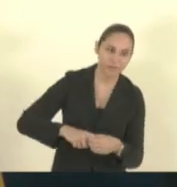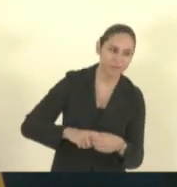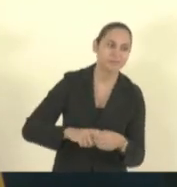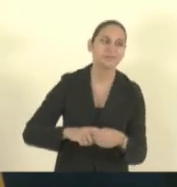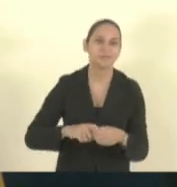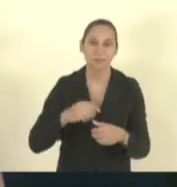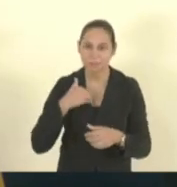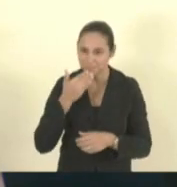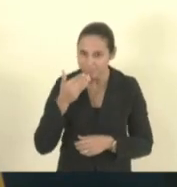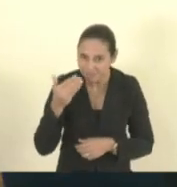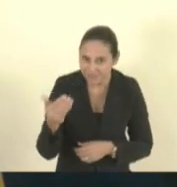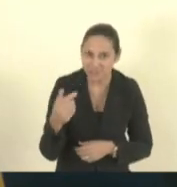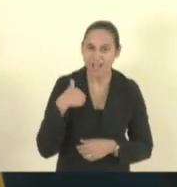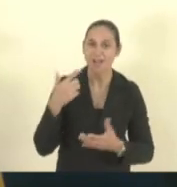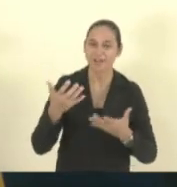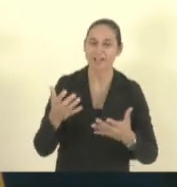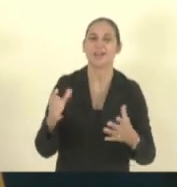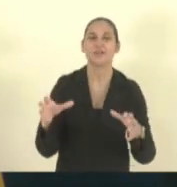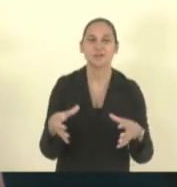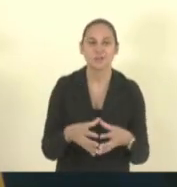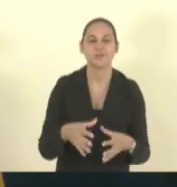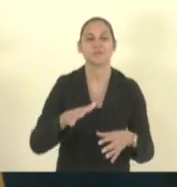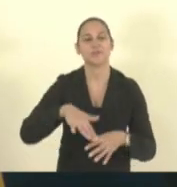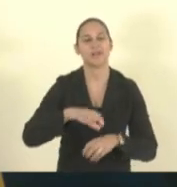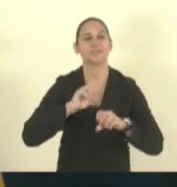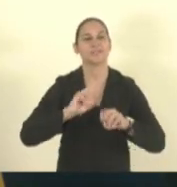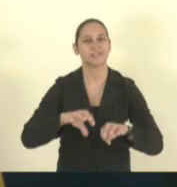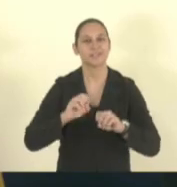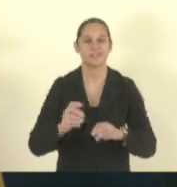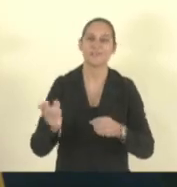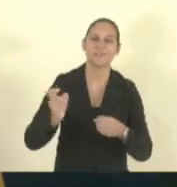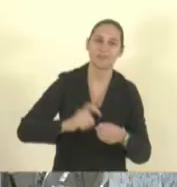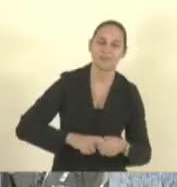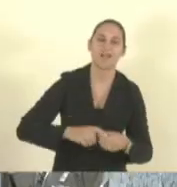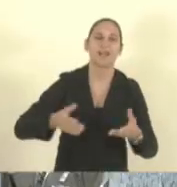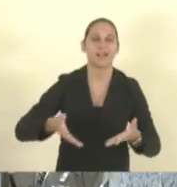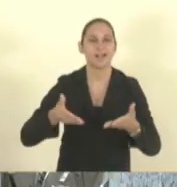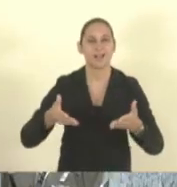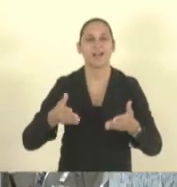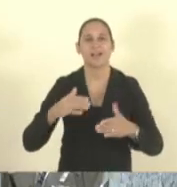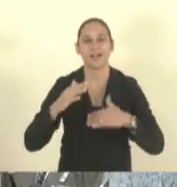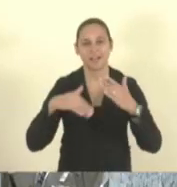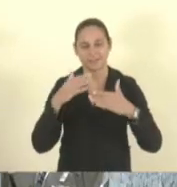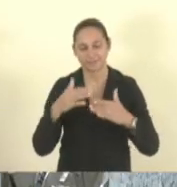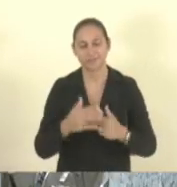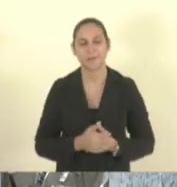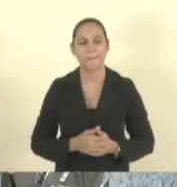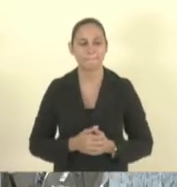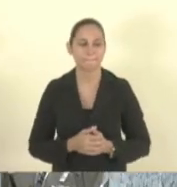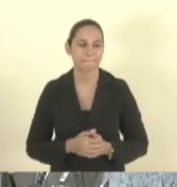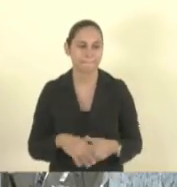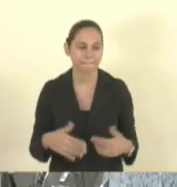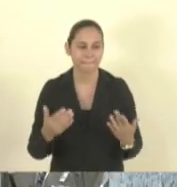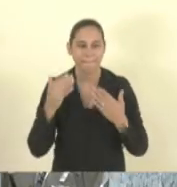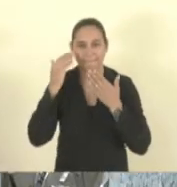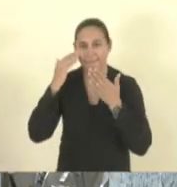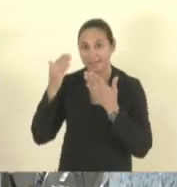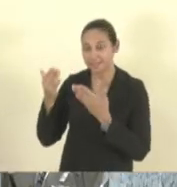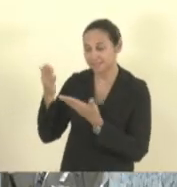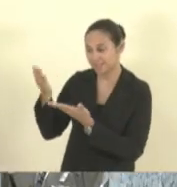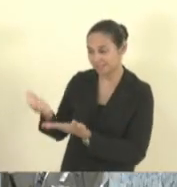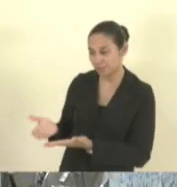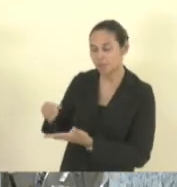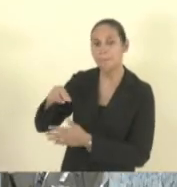Dari de pedir pra participar da comissão de educação nesse ano pra poder voltar a contribuir obrigado obrigado Gandini então agradecer a doutora Maria